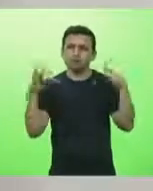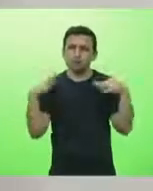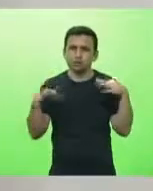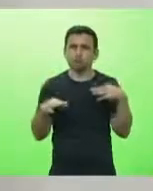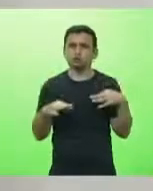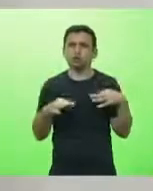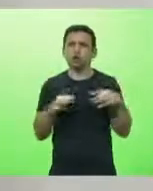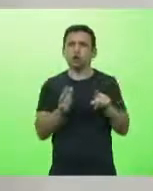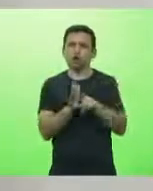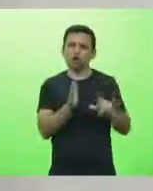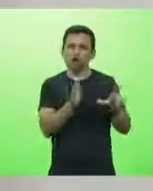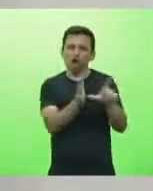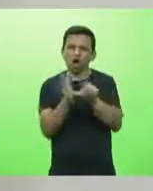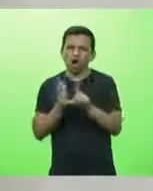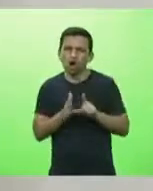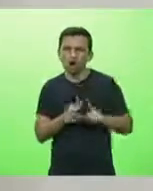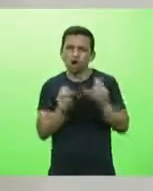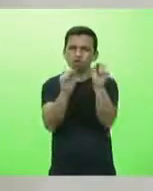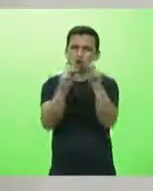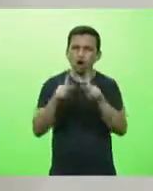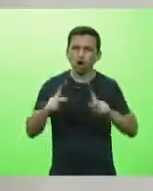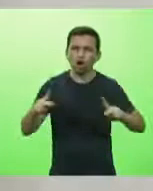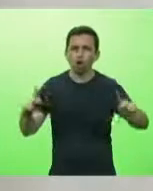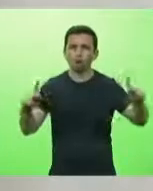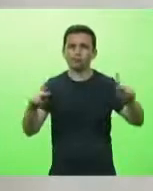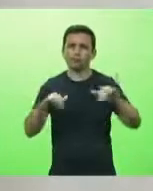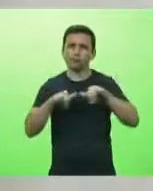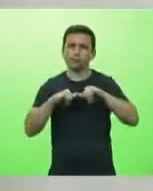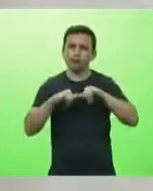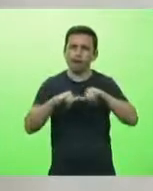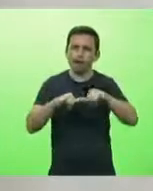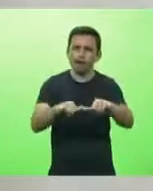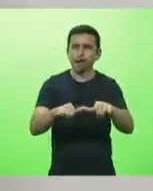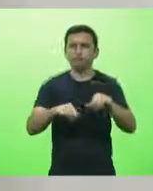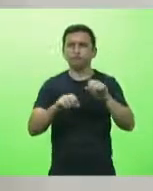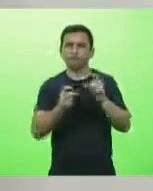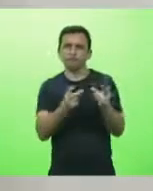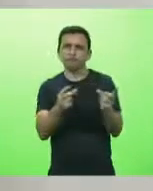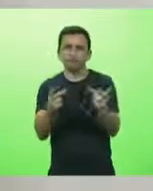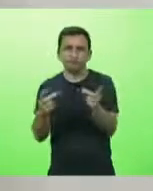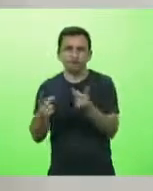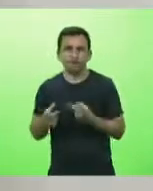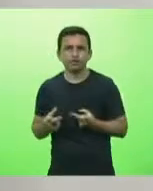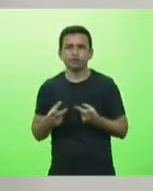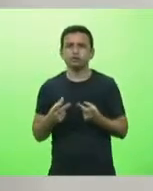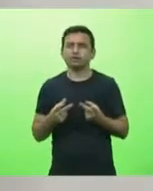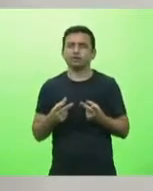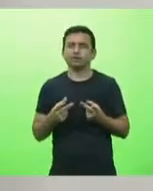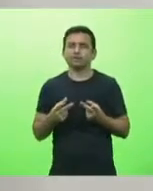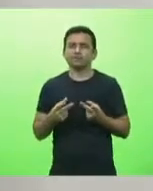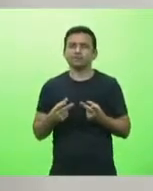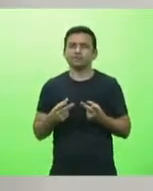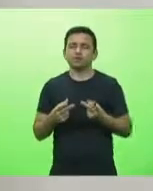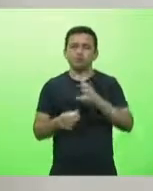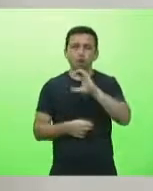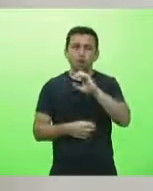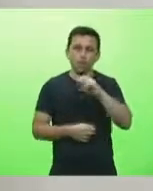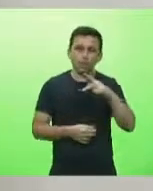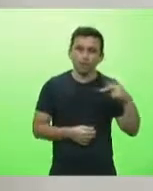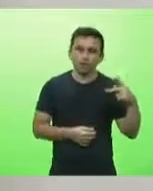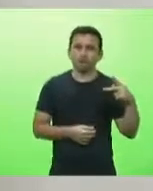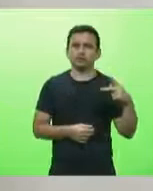liberais, shopping centers, mercados, atacadistas, lojas de conveniências, parques temáticos, cooperativas de crédito e também